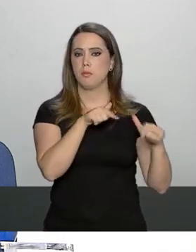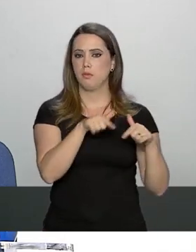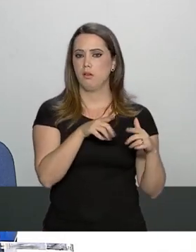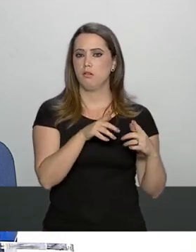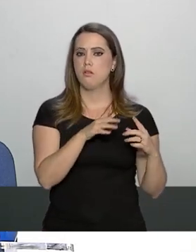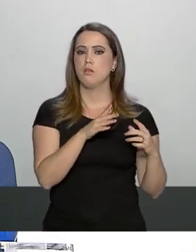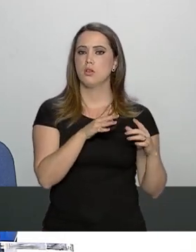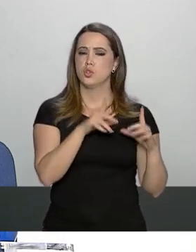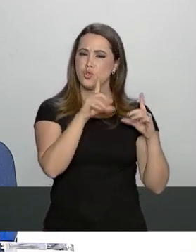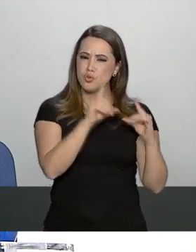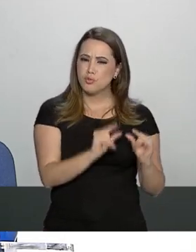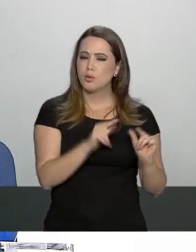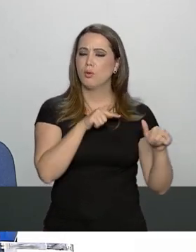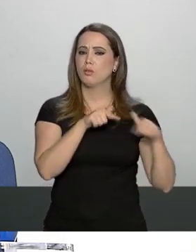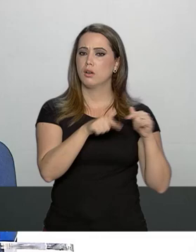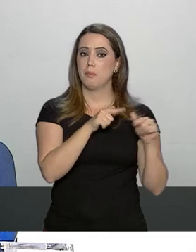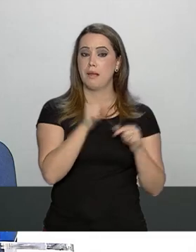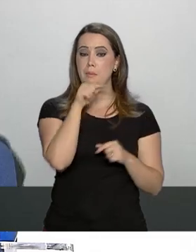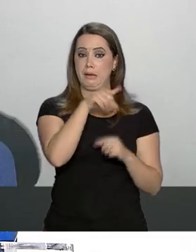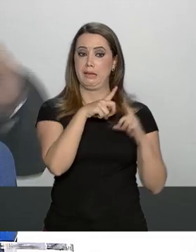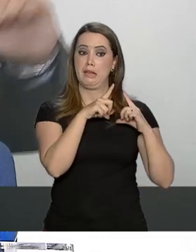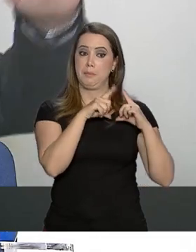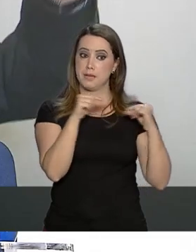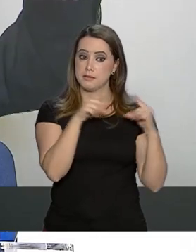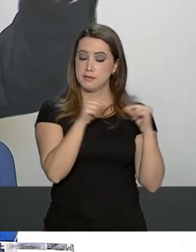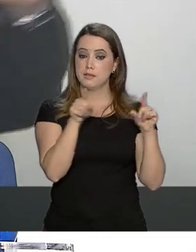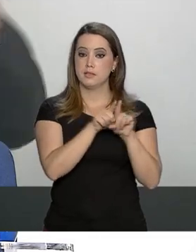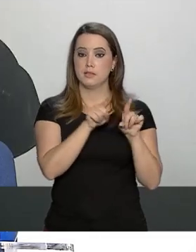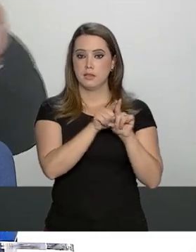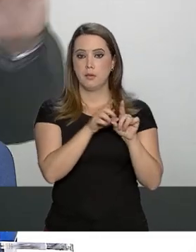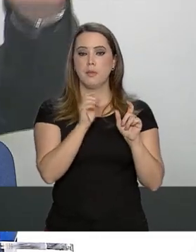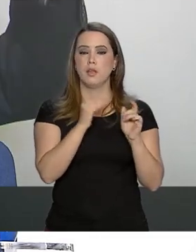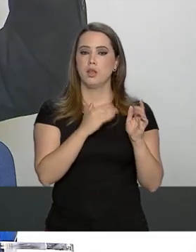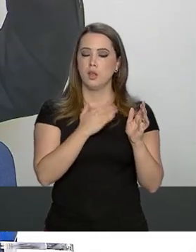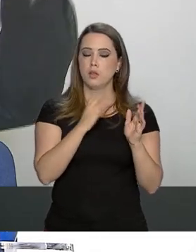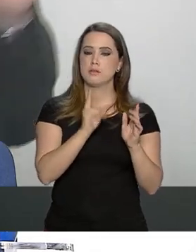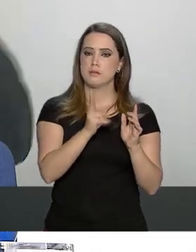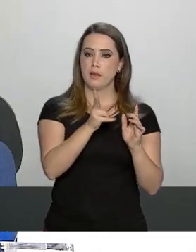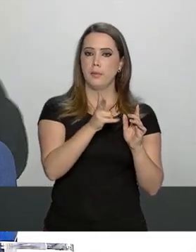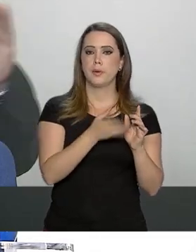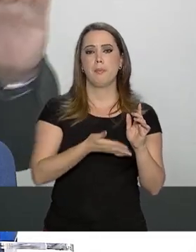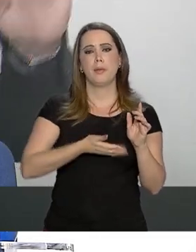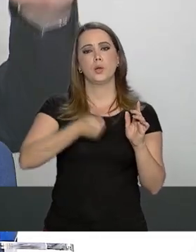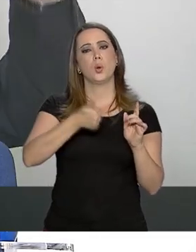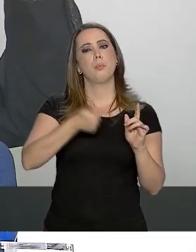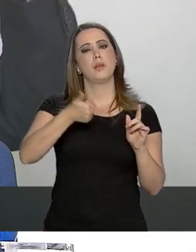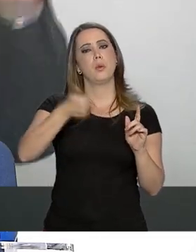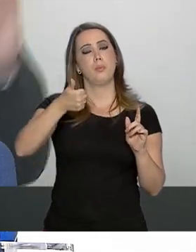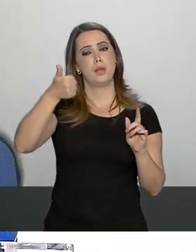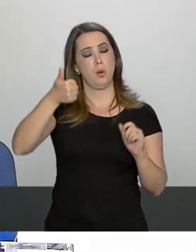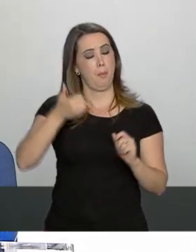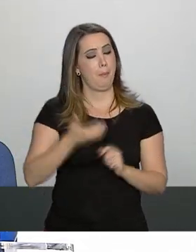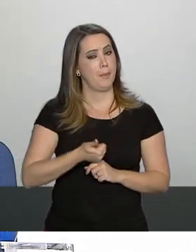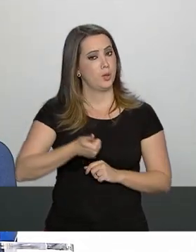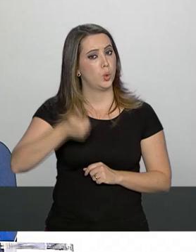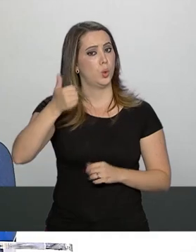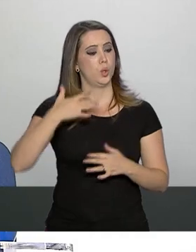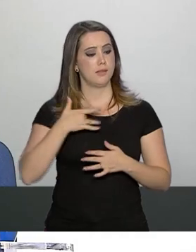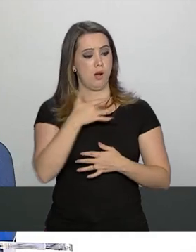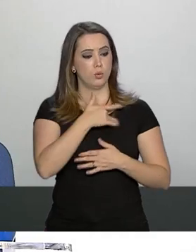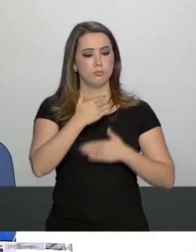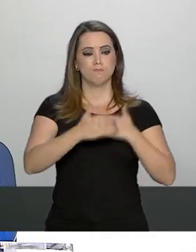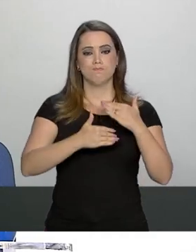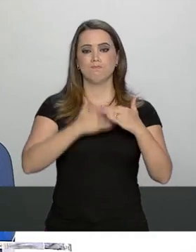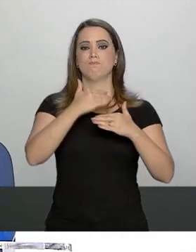para que lá também essa curva seja uma curva ascendente seja uma curva exponencial de recuperação